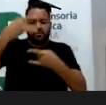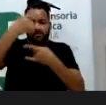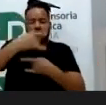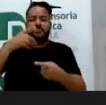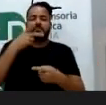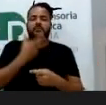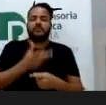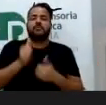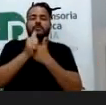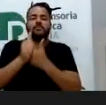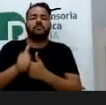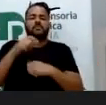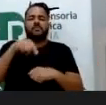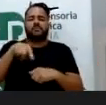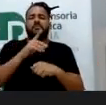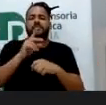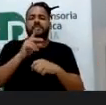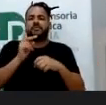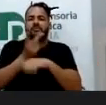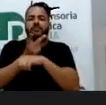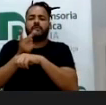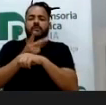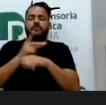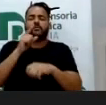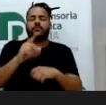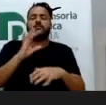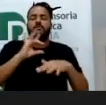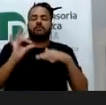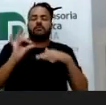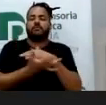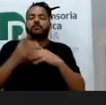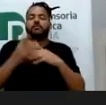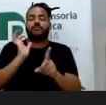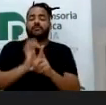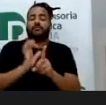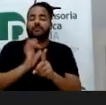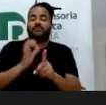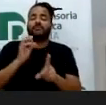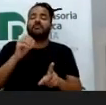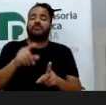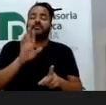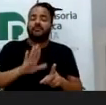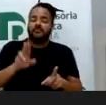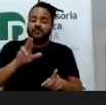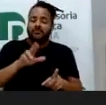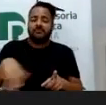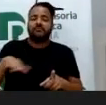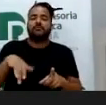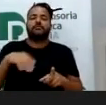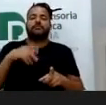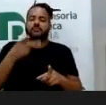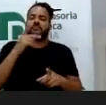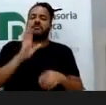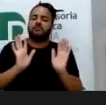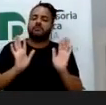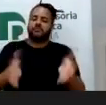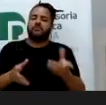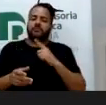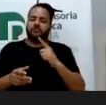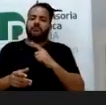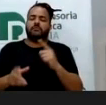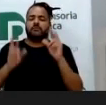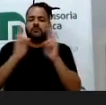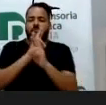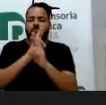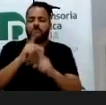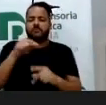seguidoras, ela tem buscado as redes sociais para se tornar influenciadora nessa área, já tem uma questão relacionada a isso,